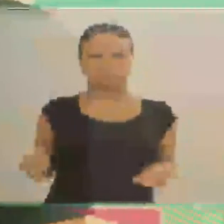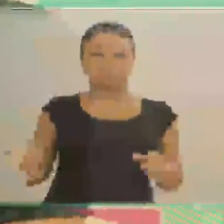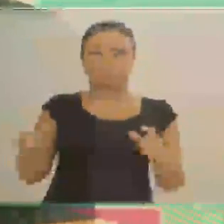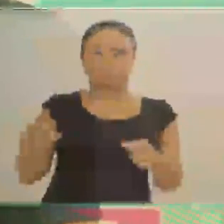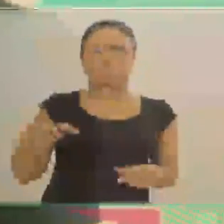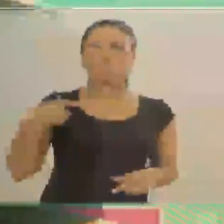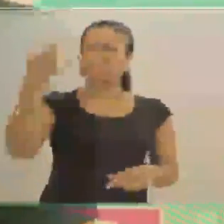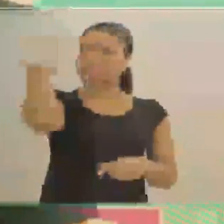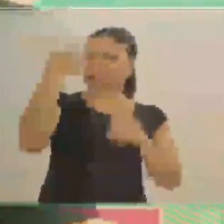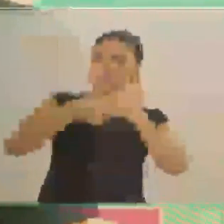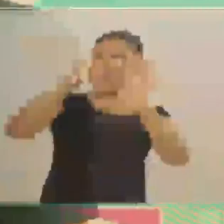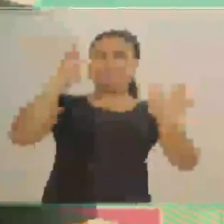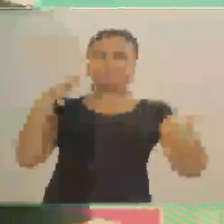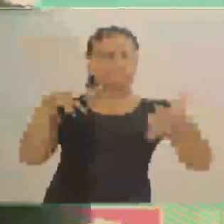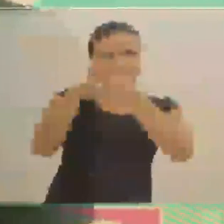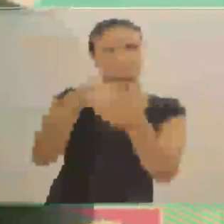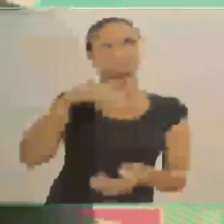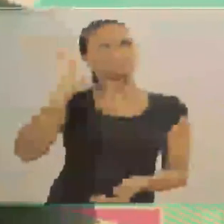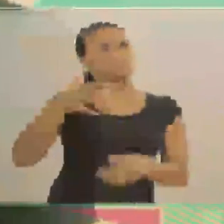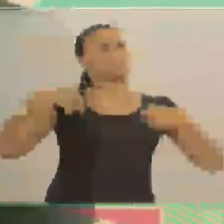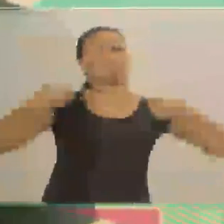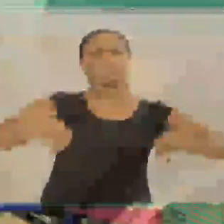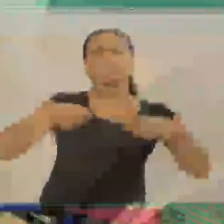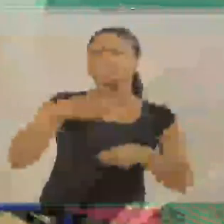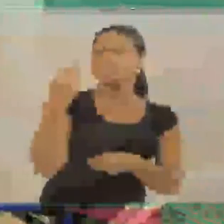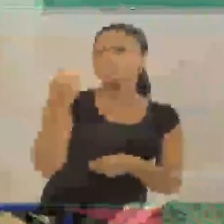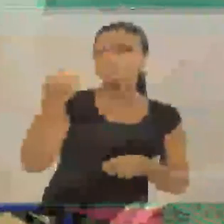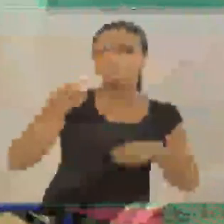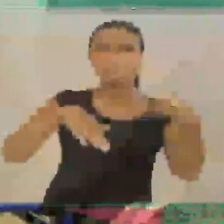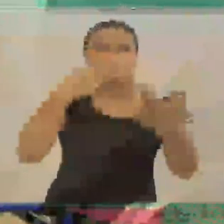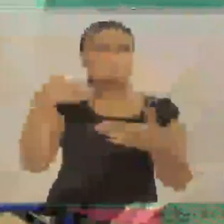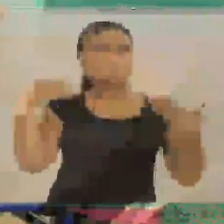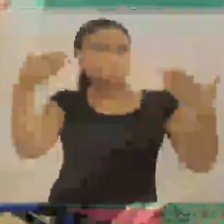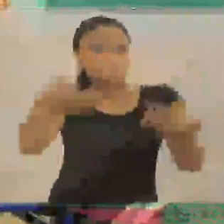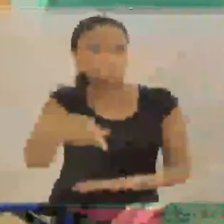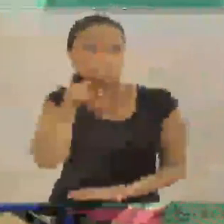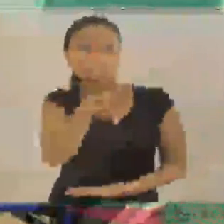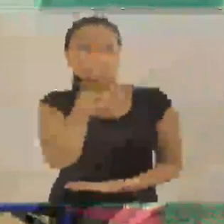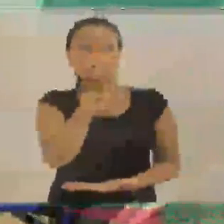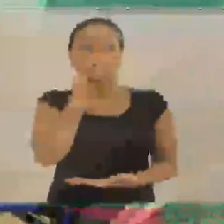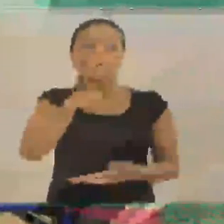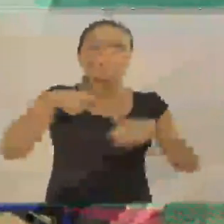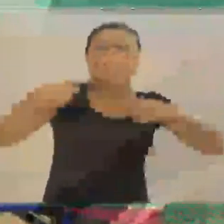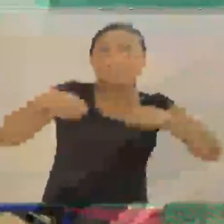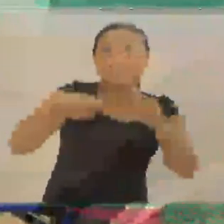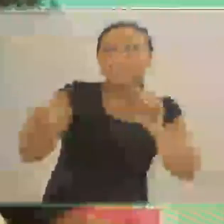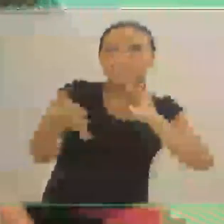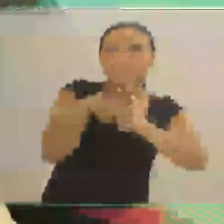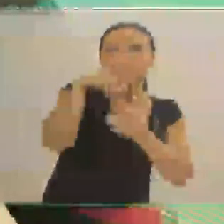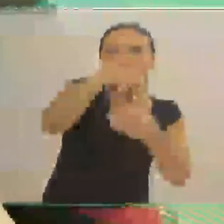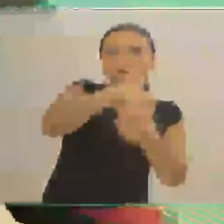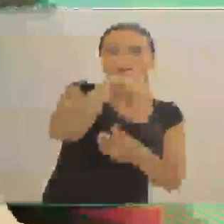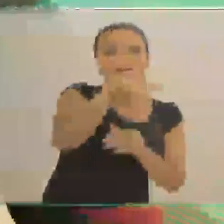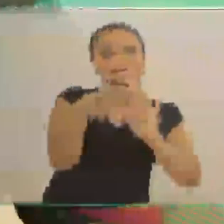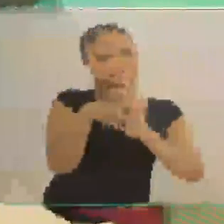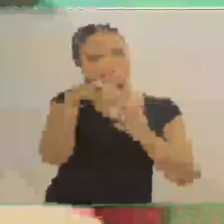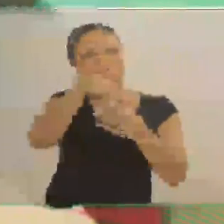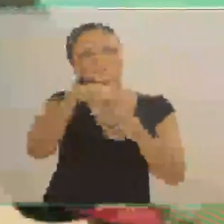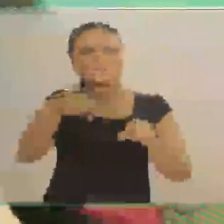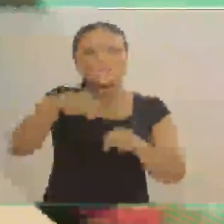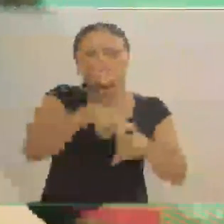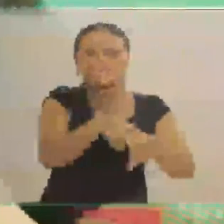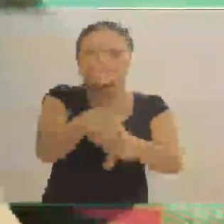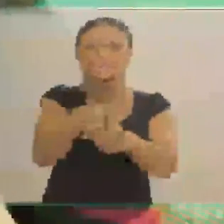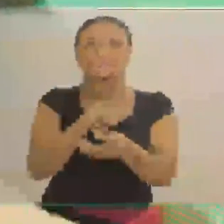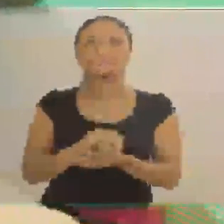rodas. Eu andei muito de moto na minha vida antes de sofrer o acidente. E a moto-esqui, ela chegou bem próximo de uma moto. É uma moto que ela tem